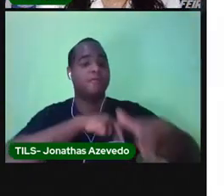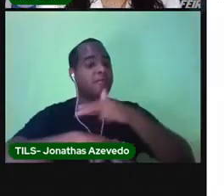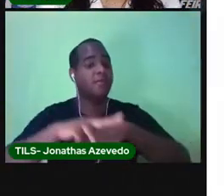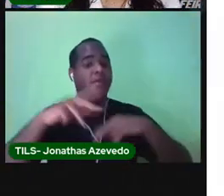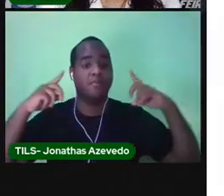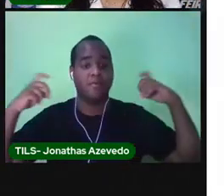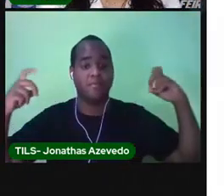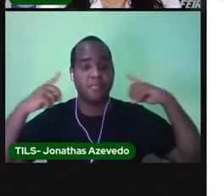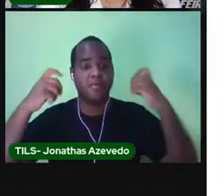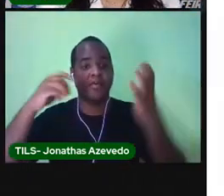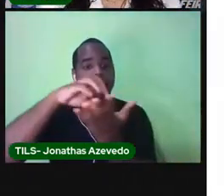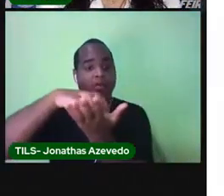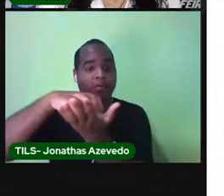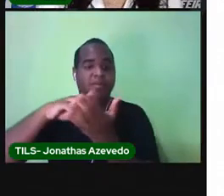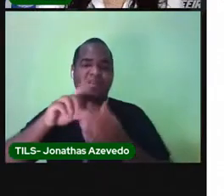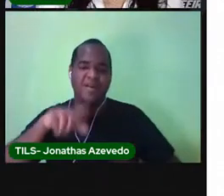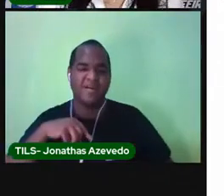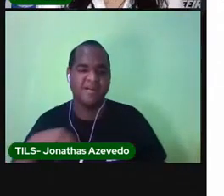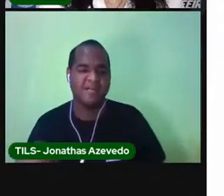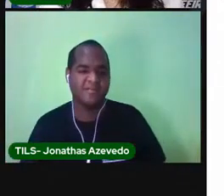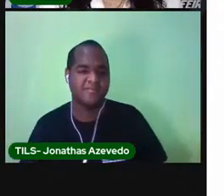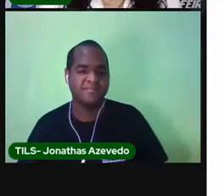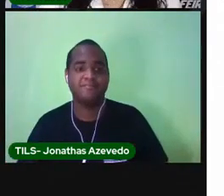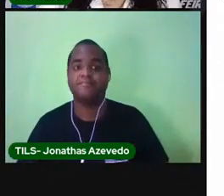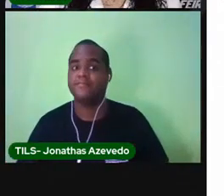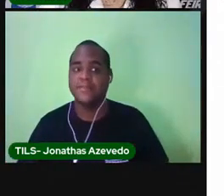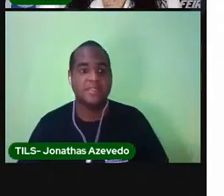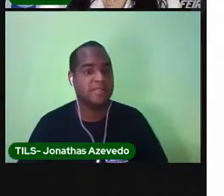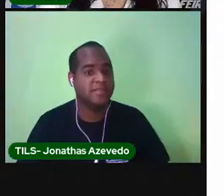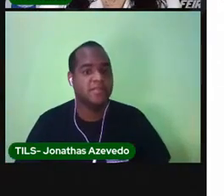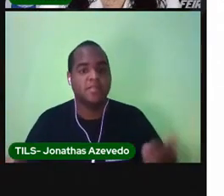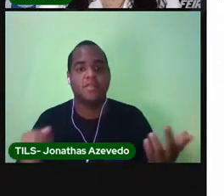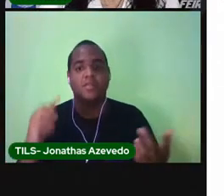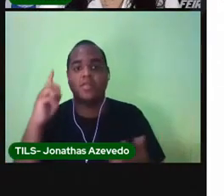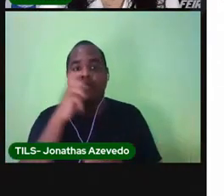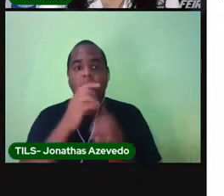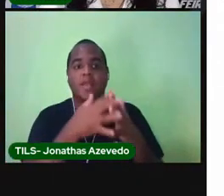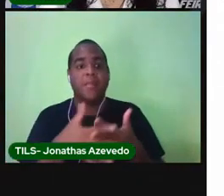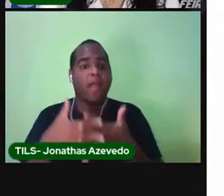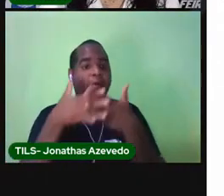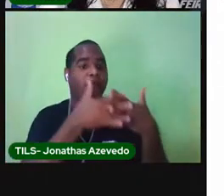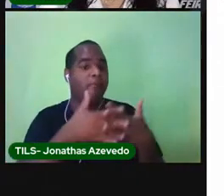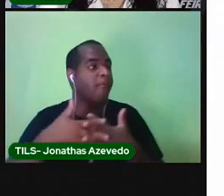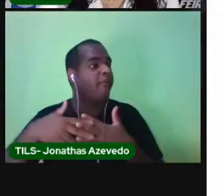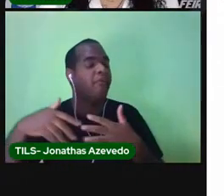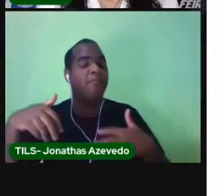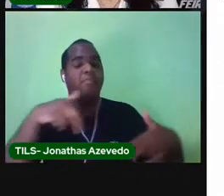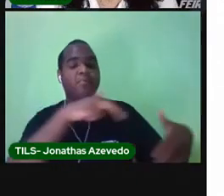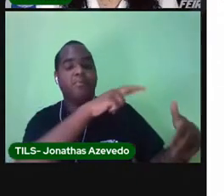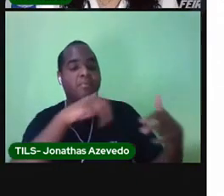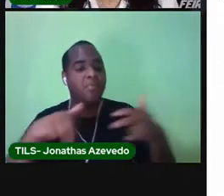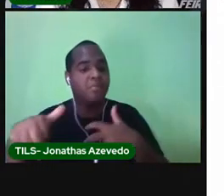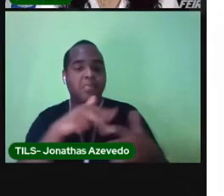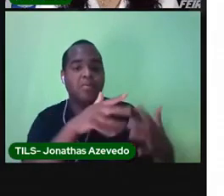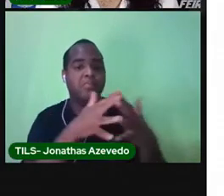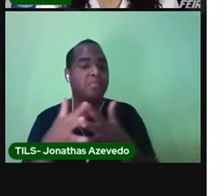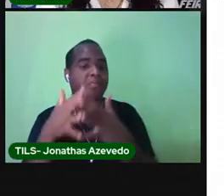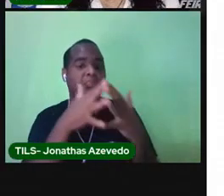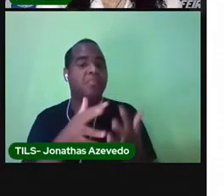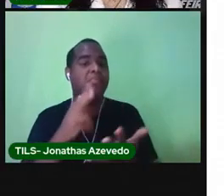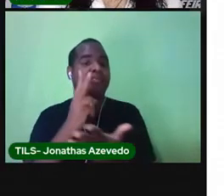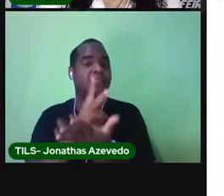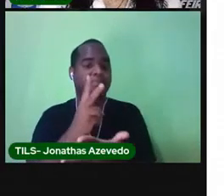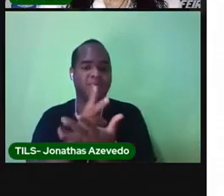no centro da cidade? Mentre sai de caminhão carregando produtos e matéria-prima, não ia dar